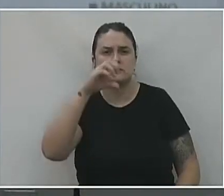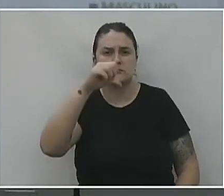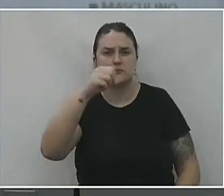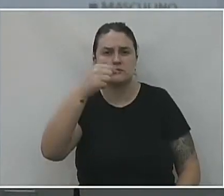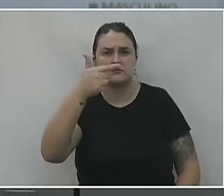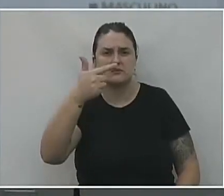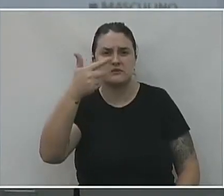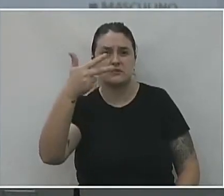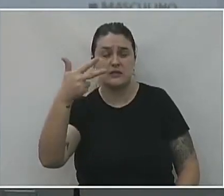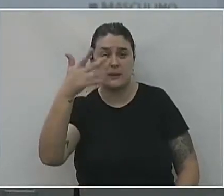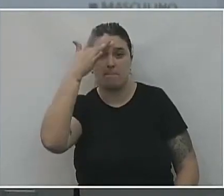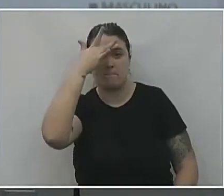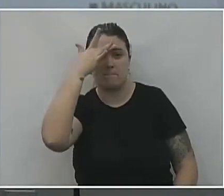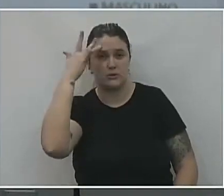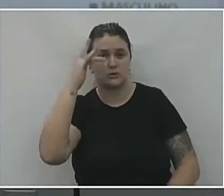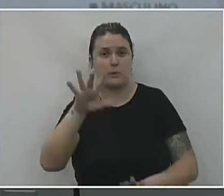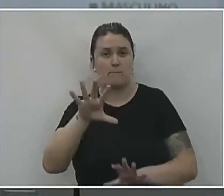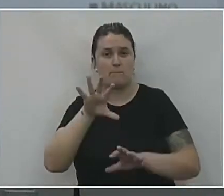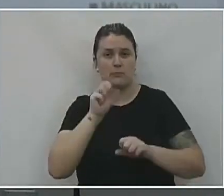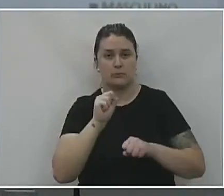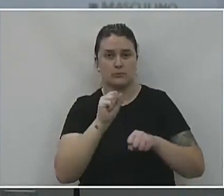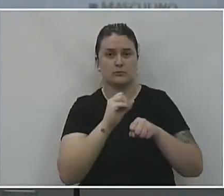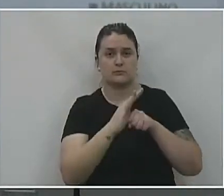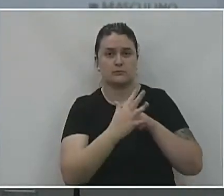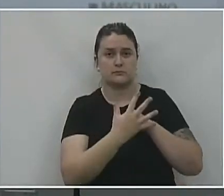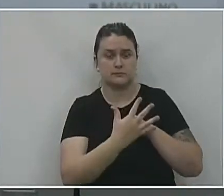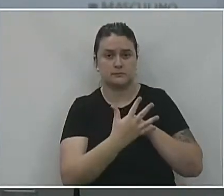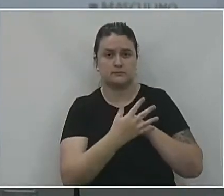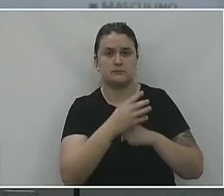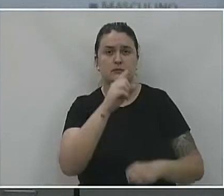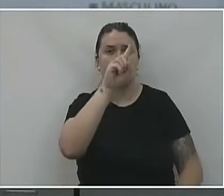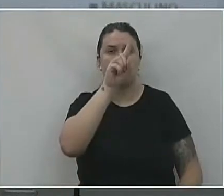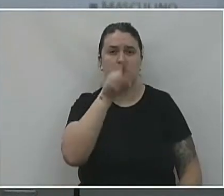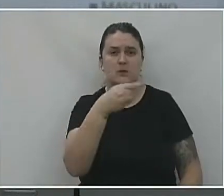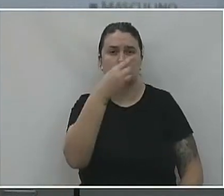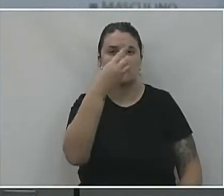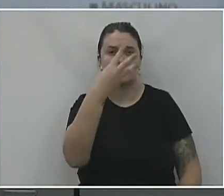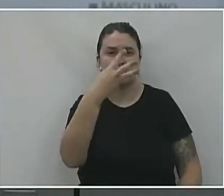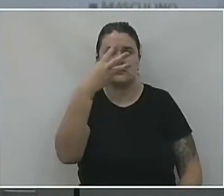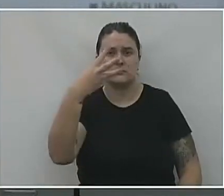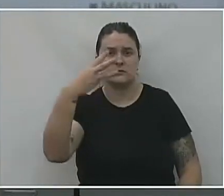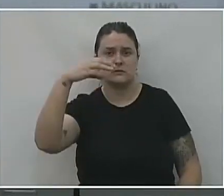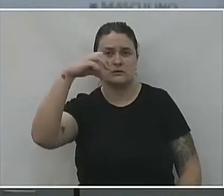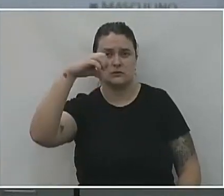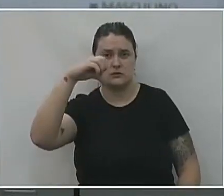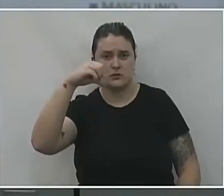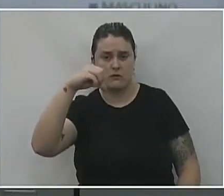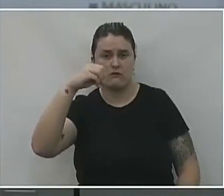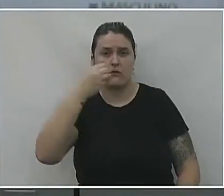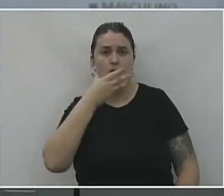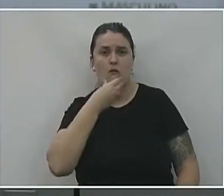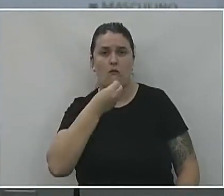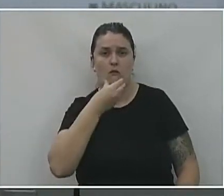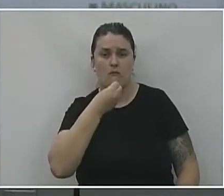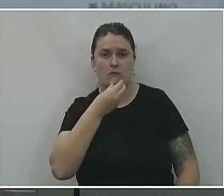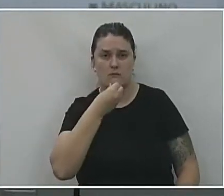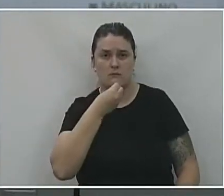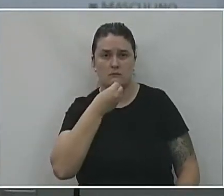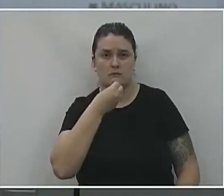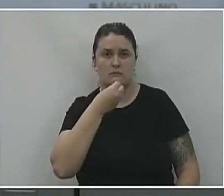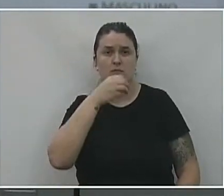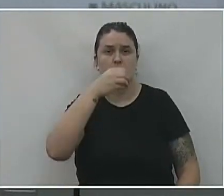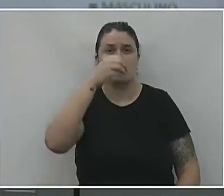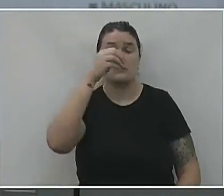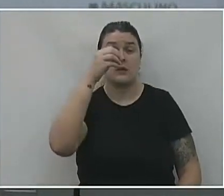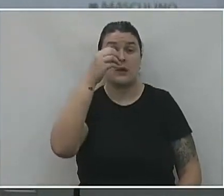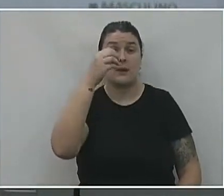casos positivados em União da Vitória, sendo deles 1.339 masculinos e